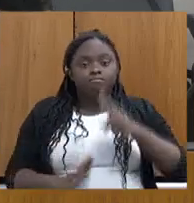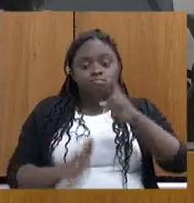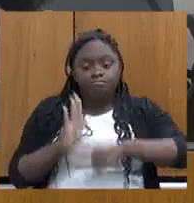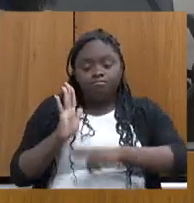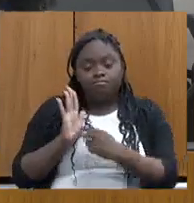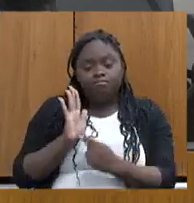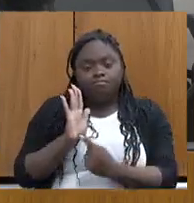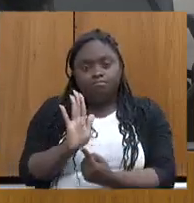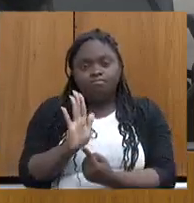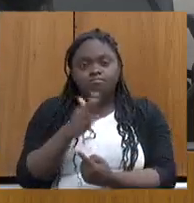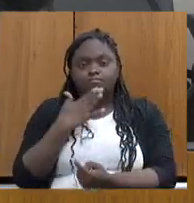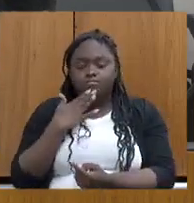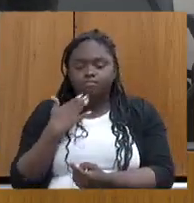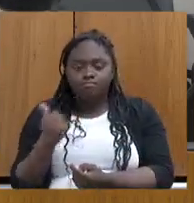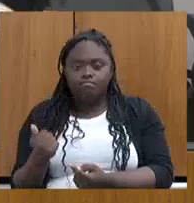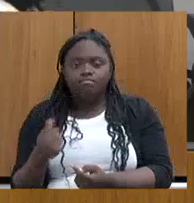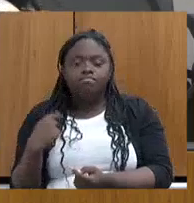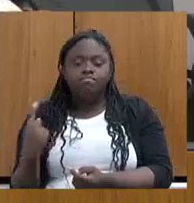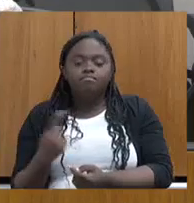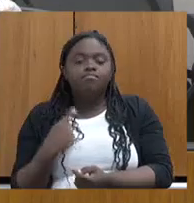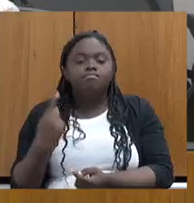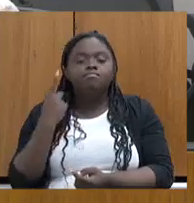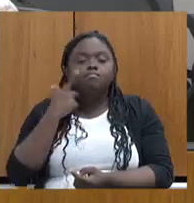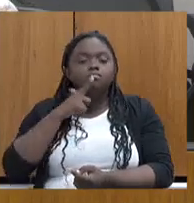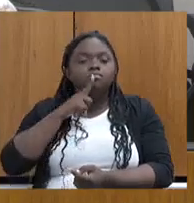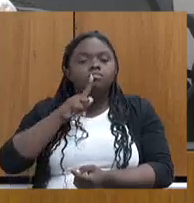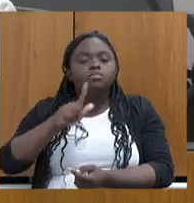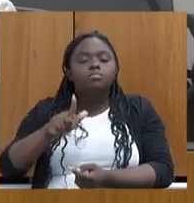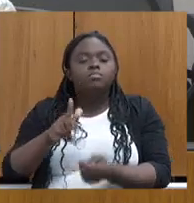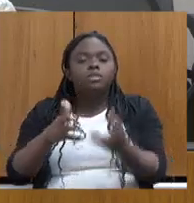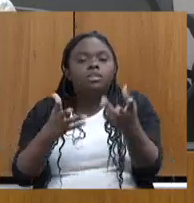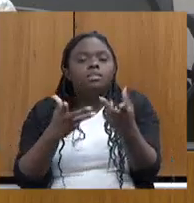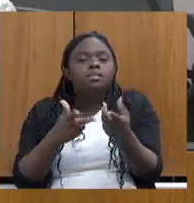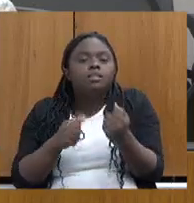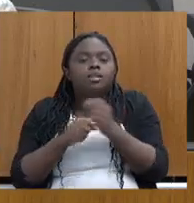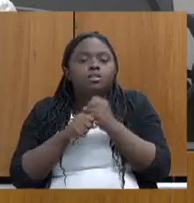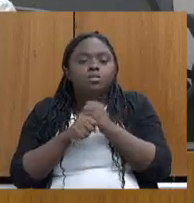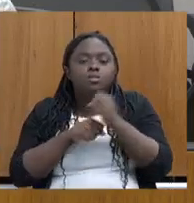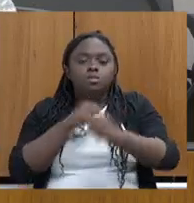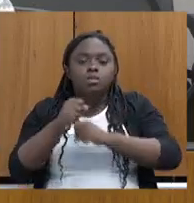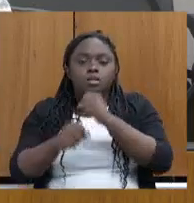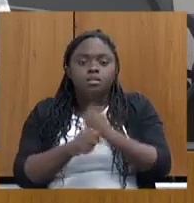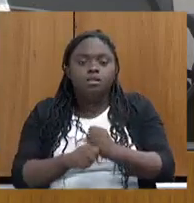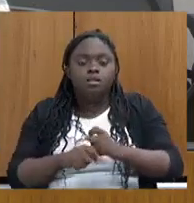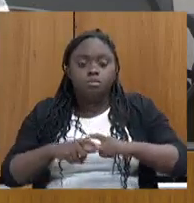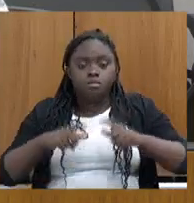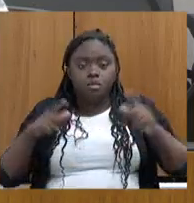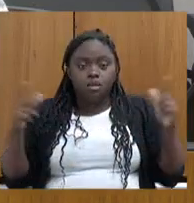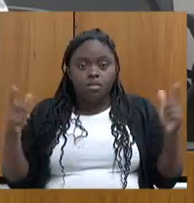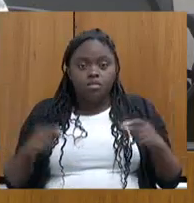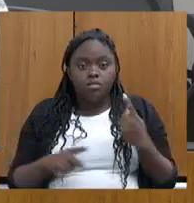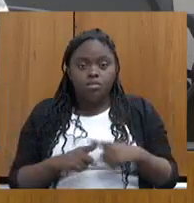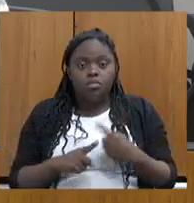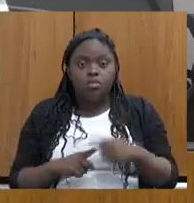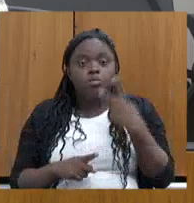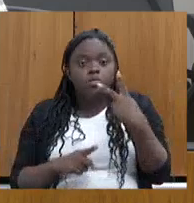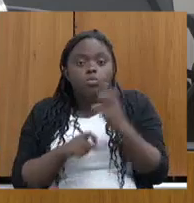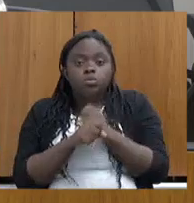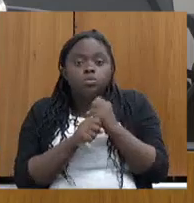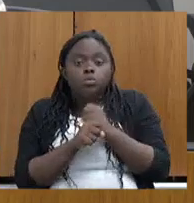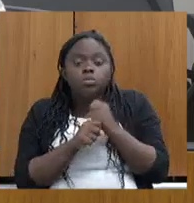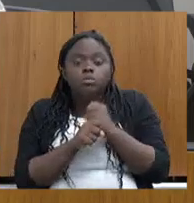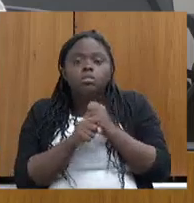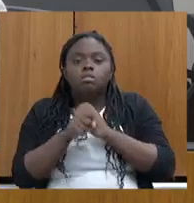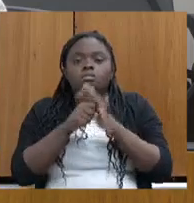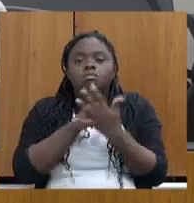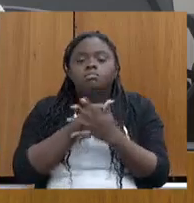para nós conseguimos atender a demanda para ano que vem, que será muito maior, porque durante os dois anos da pandemia houve